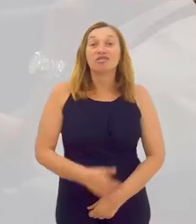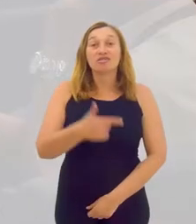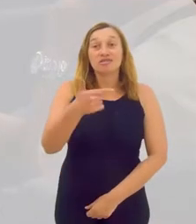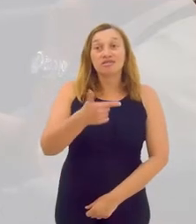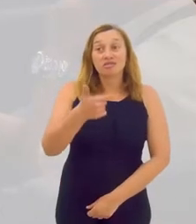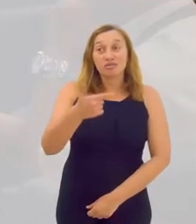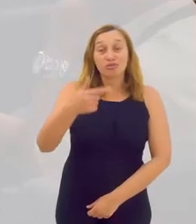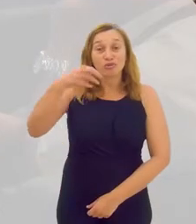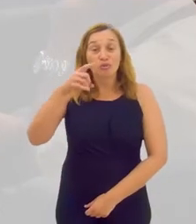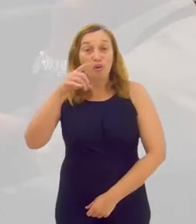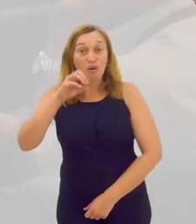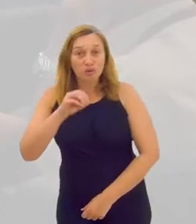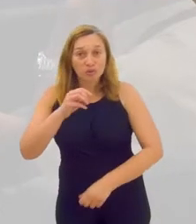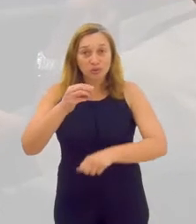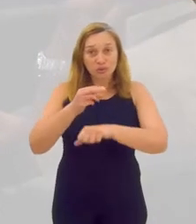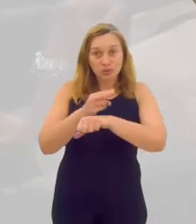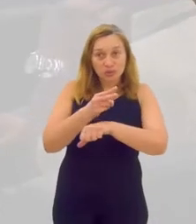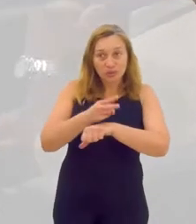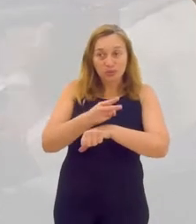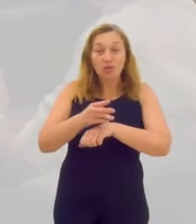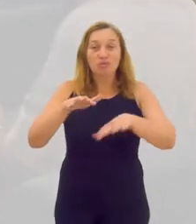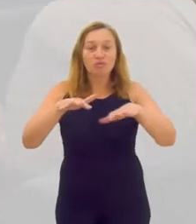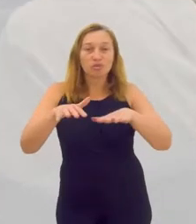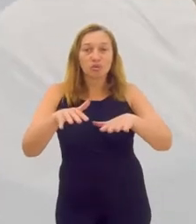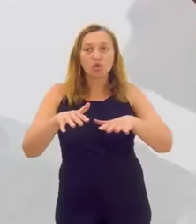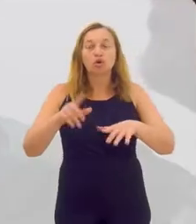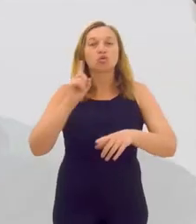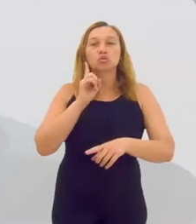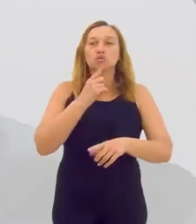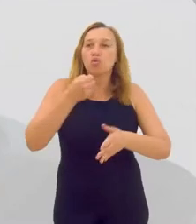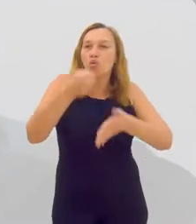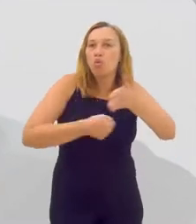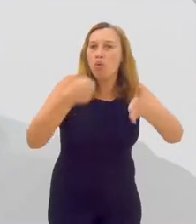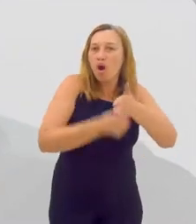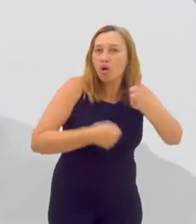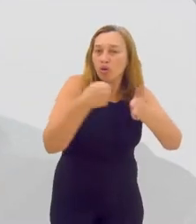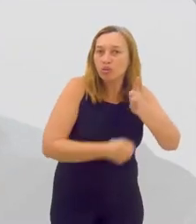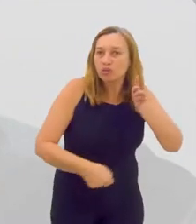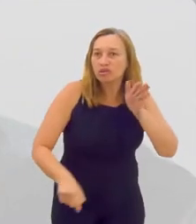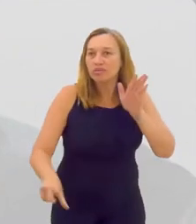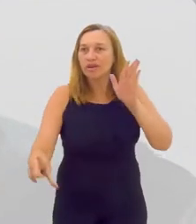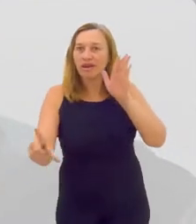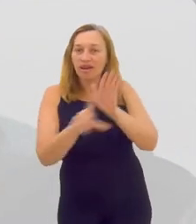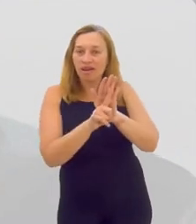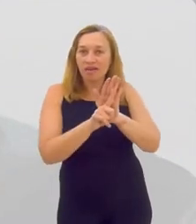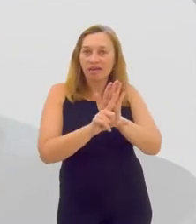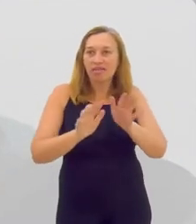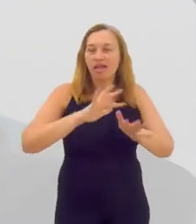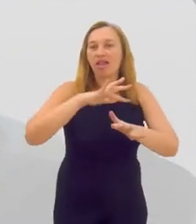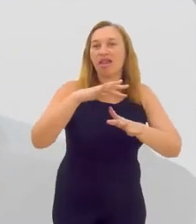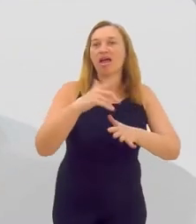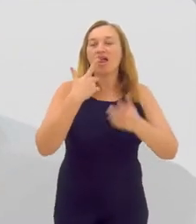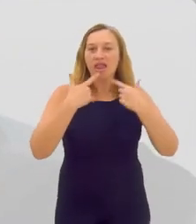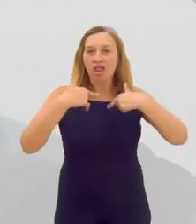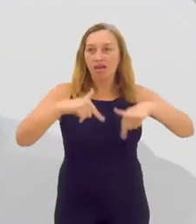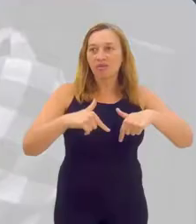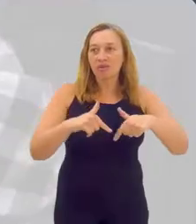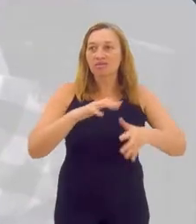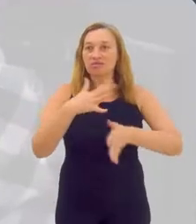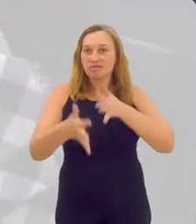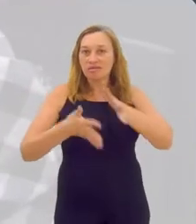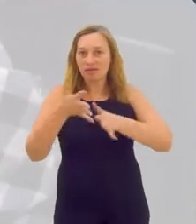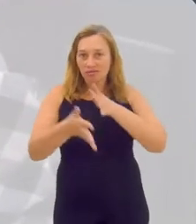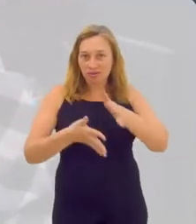Esse é o segundo módulo do curso Movimentos Surdos e a luta pela legalização da língua de sinais no Brasil